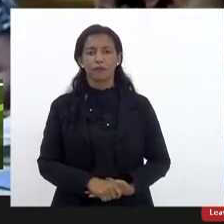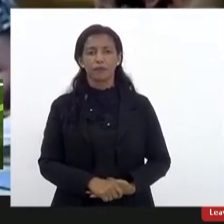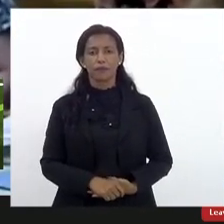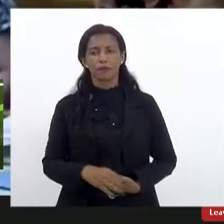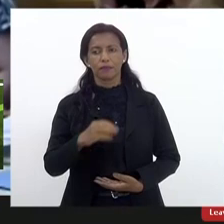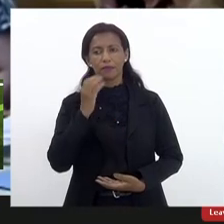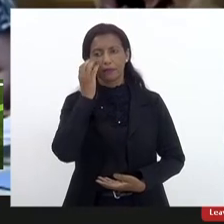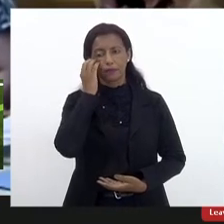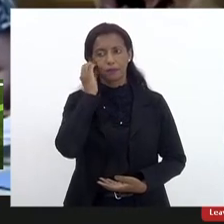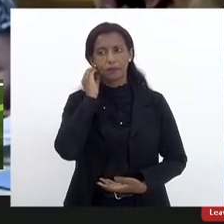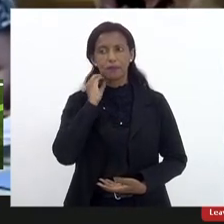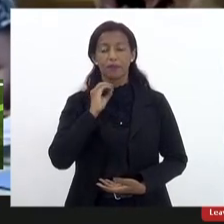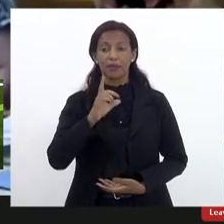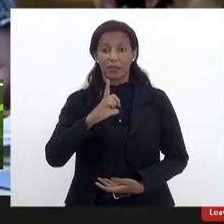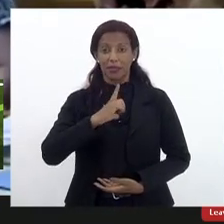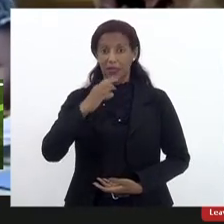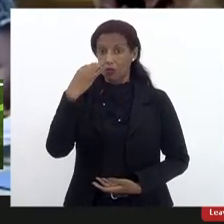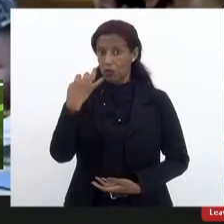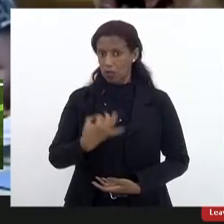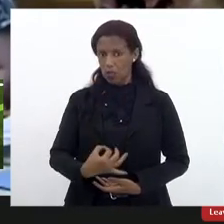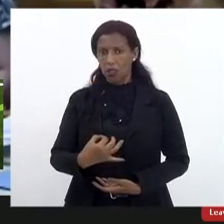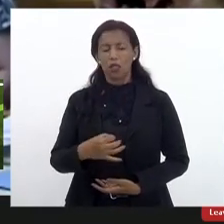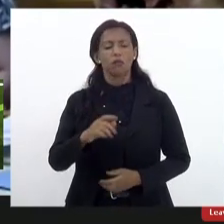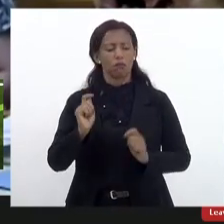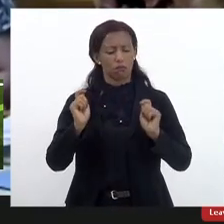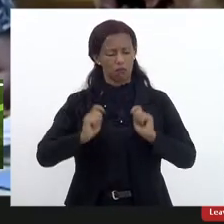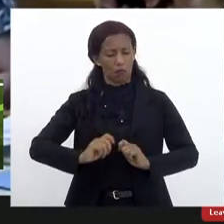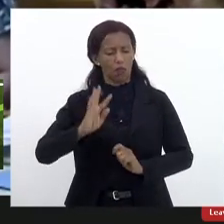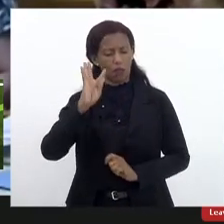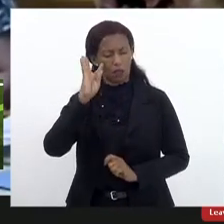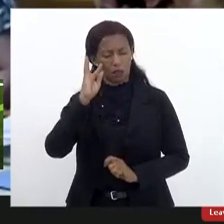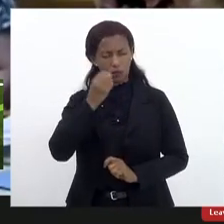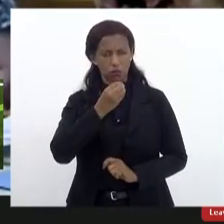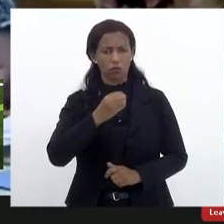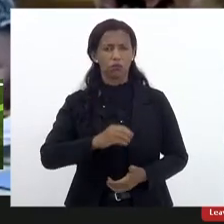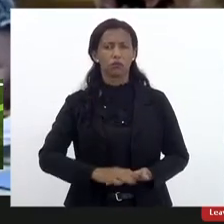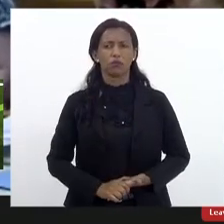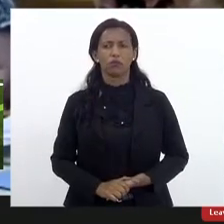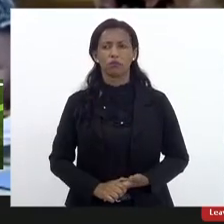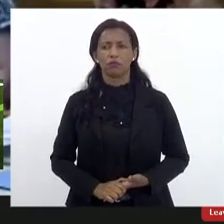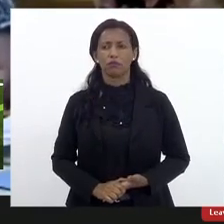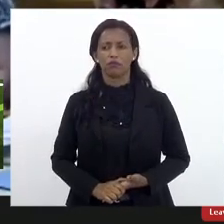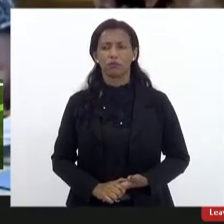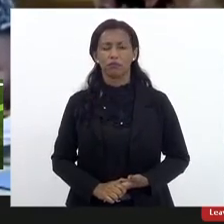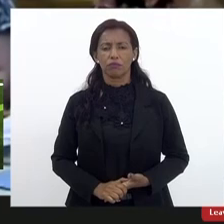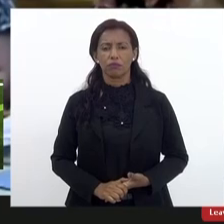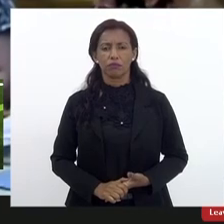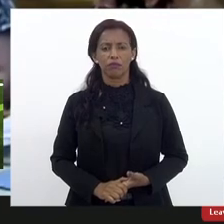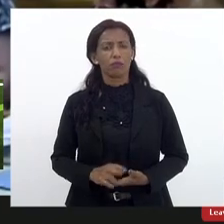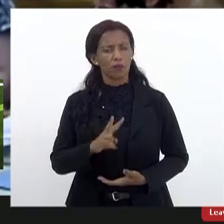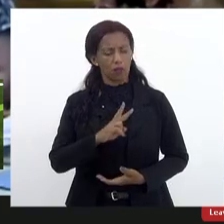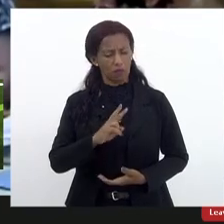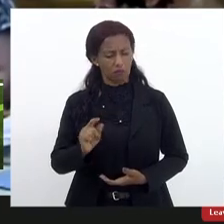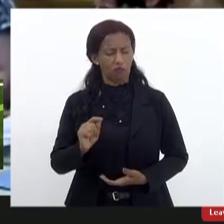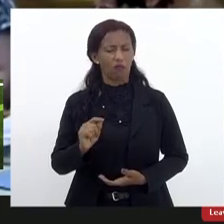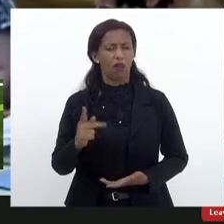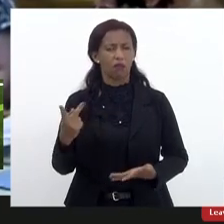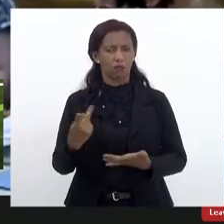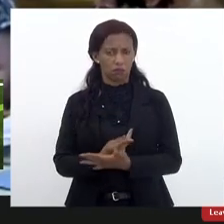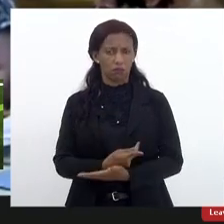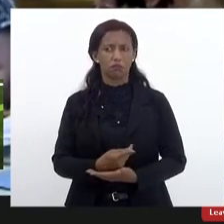tenho certeza que as providências que puderem ser tomadas, elas vão acontecer,